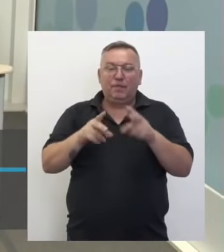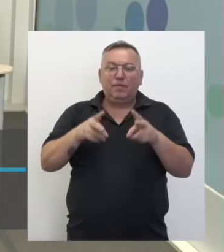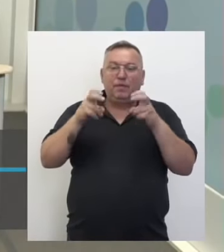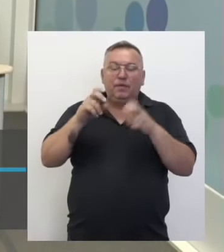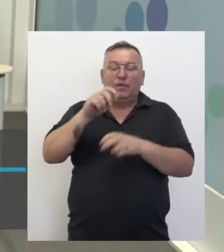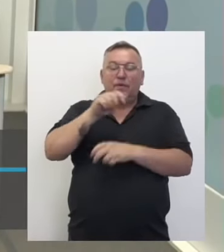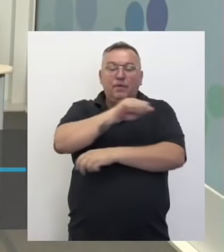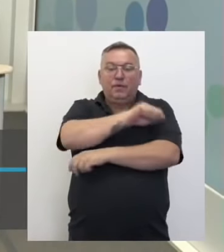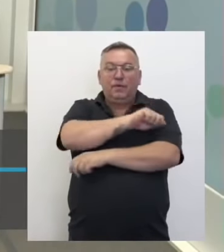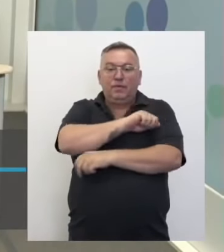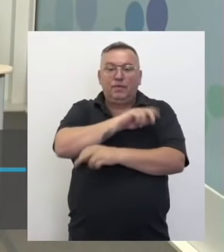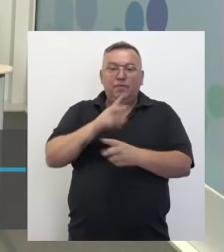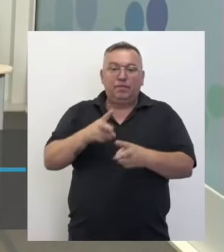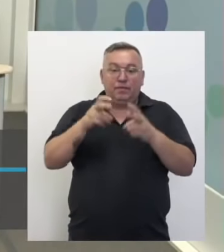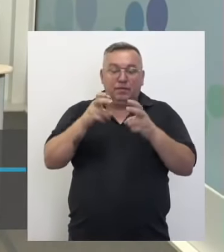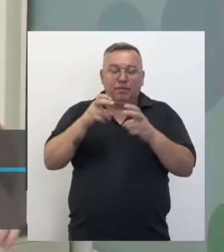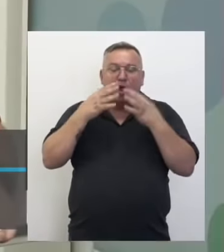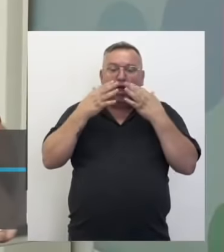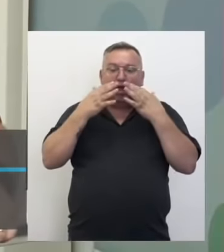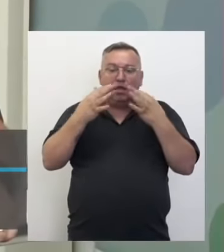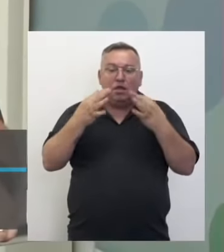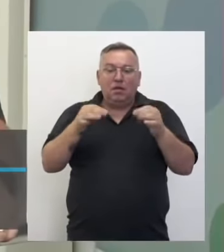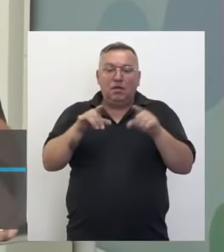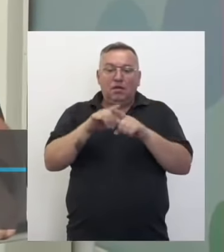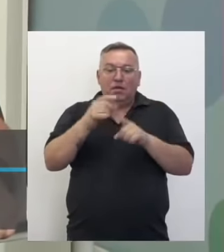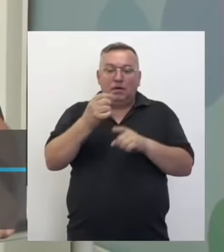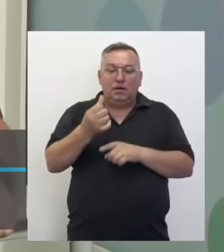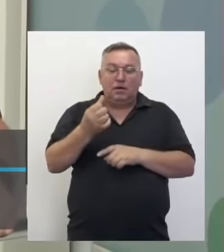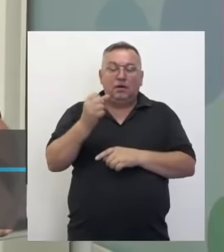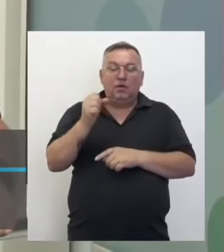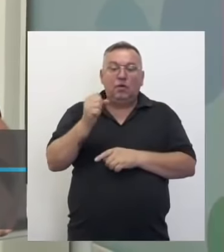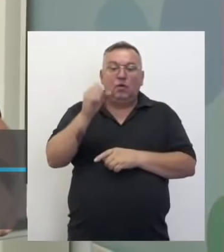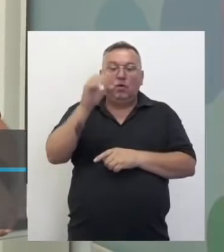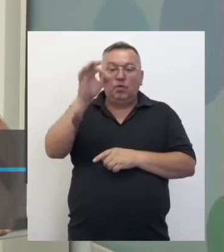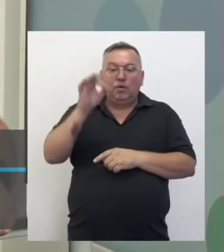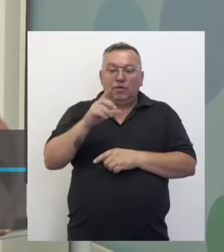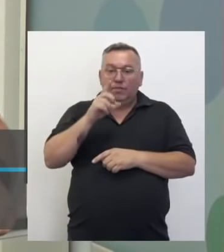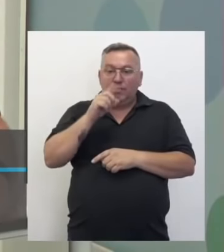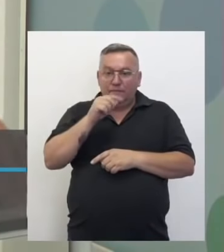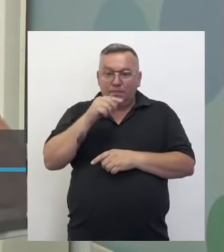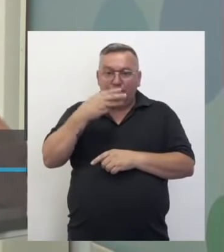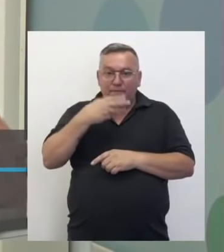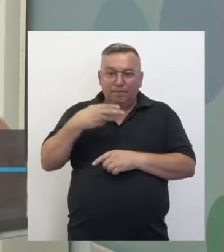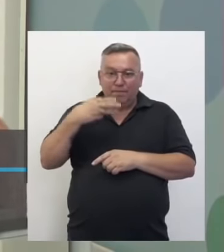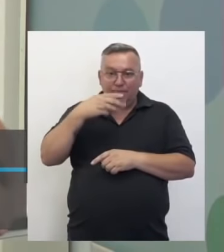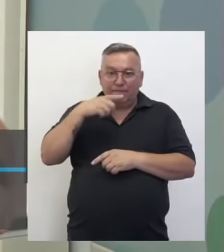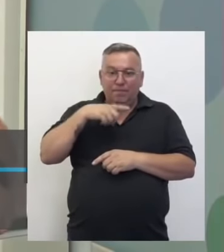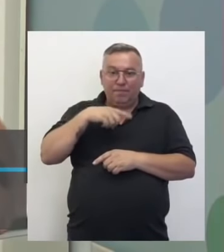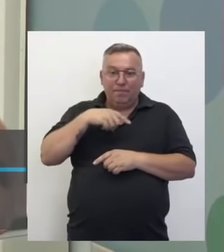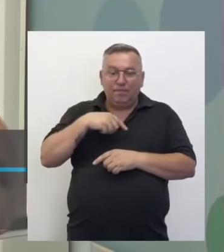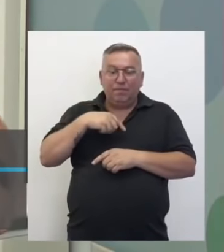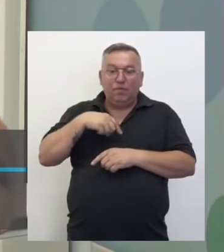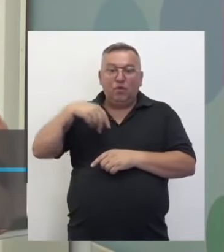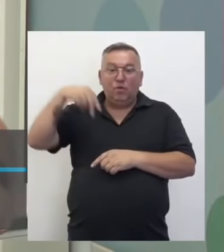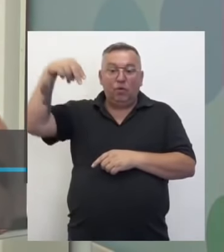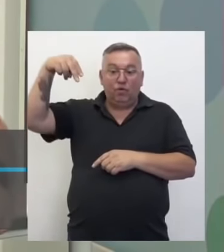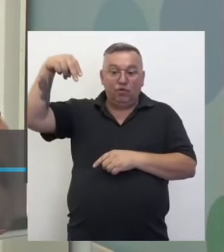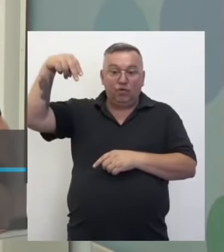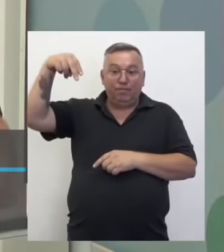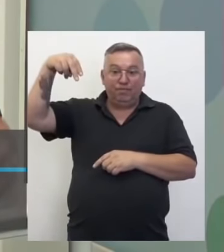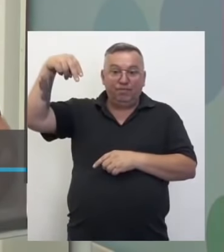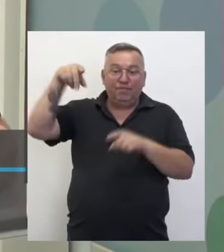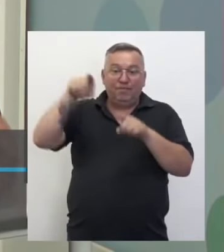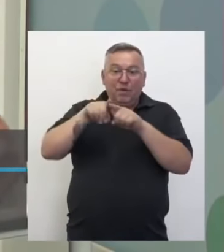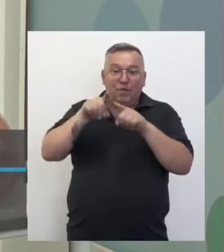alunos prestaram bastante atenção. 68% da disponibilidade de água doce está na região norte aqui no Brasil e